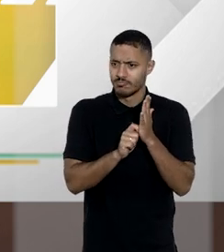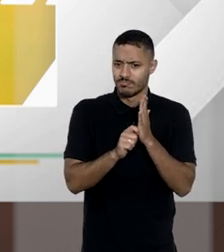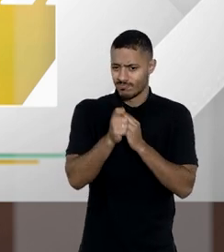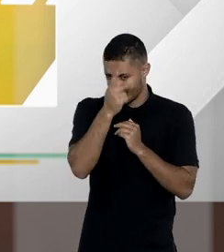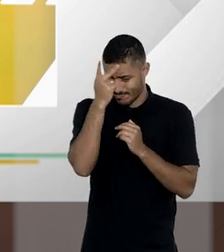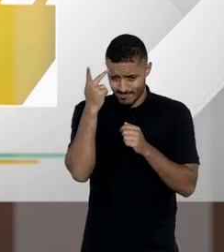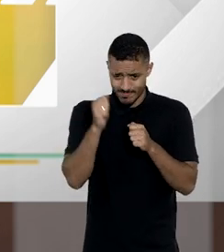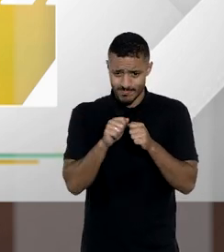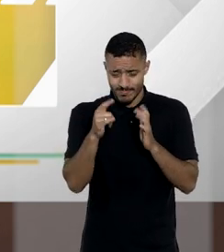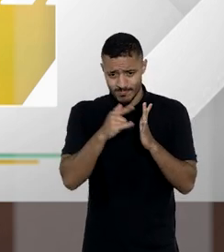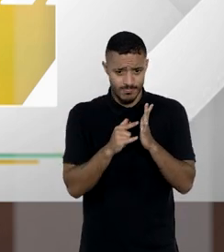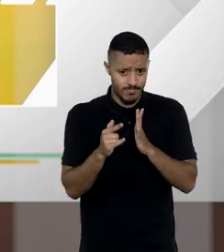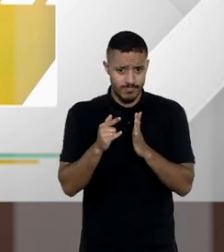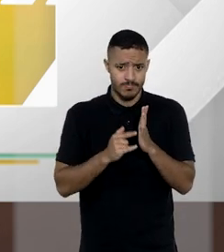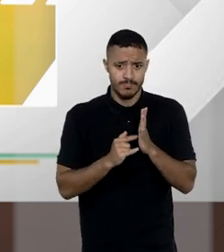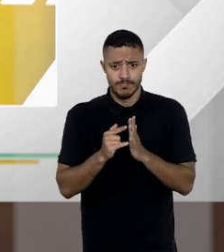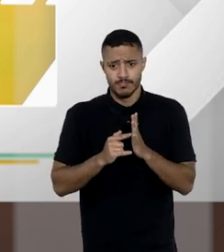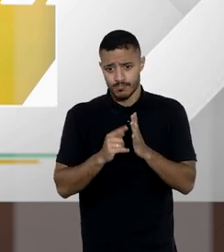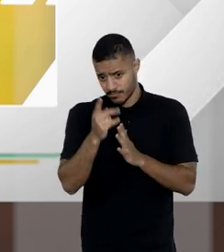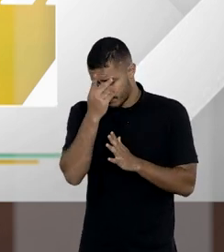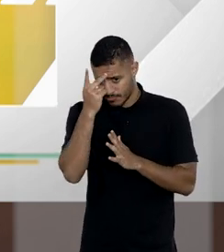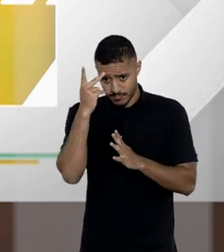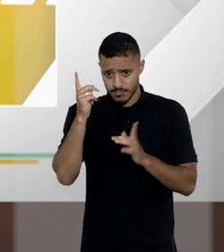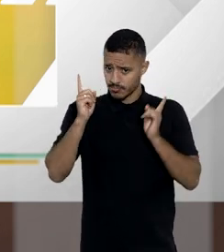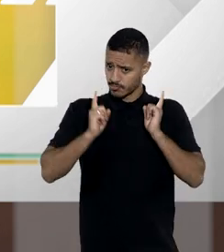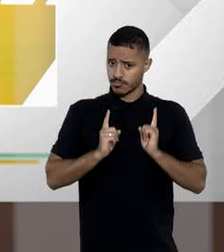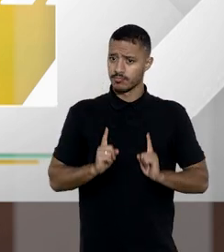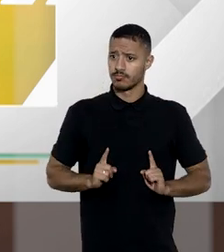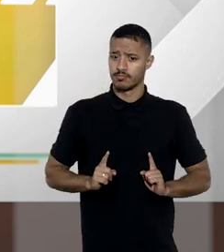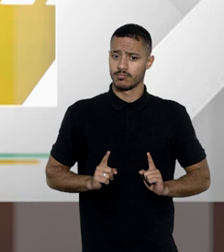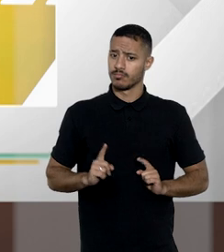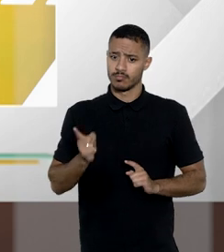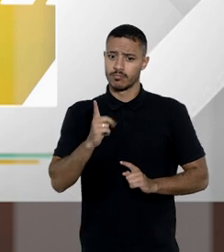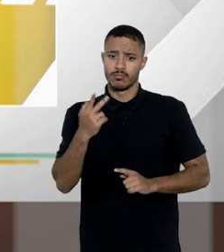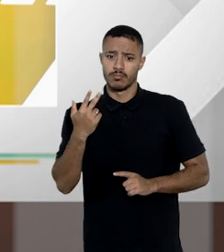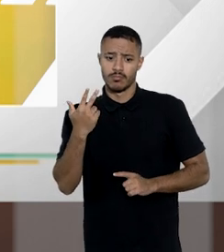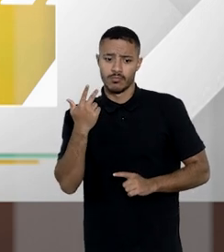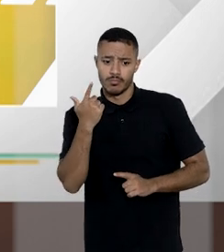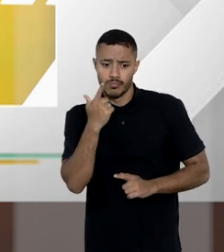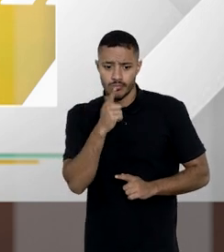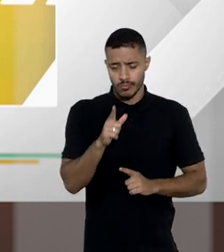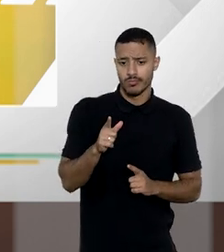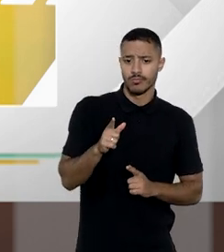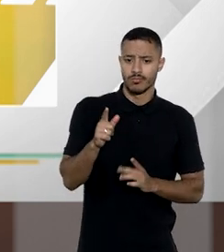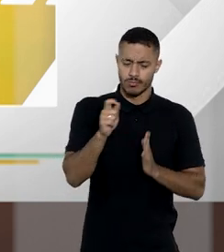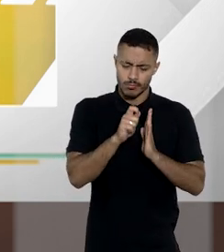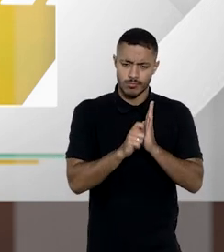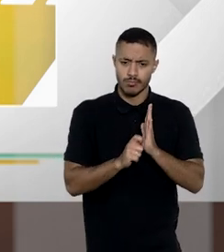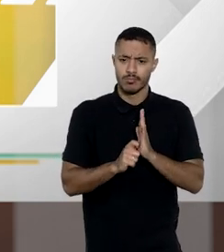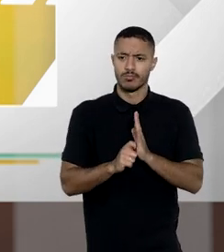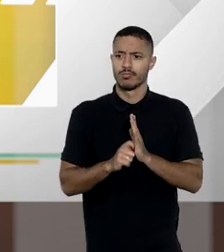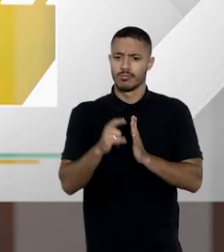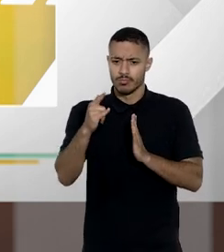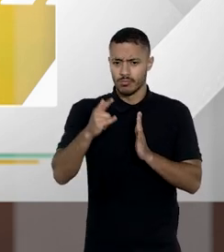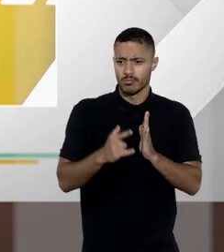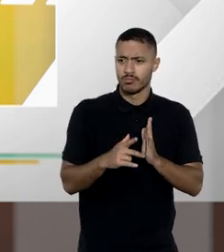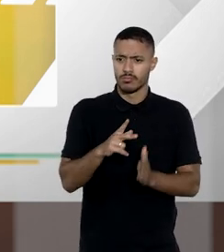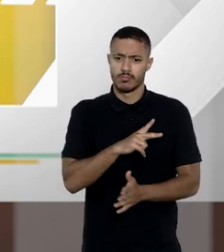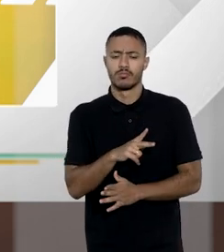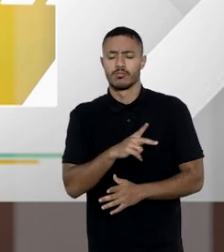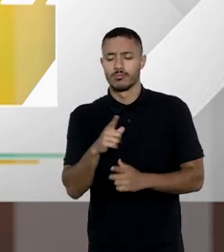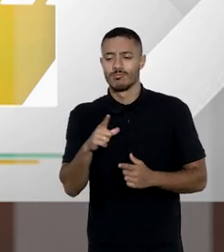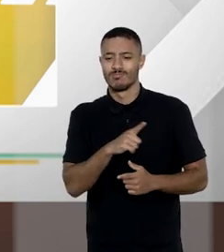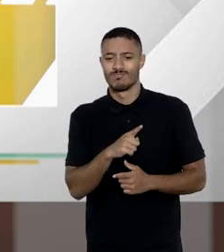testador ou se a situação é de uma pessoa deficiente que não consegue assinar o testamento particular tem